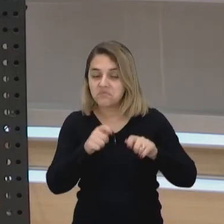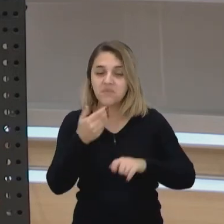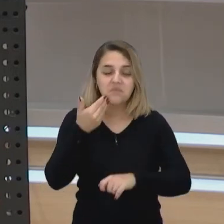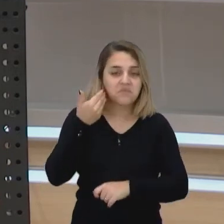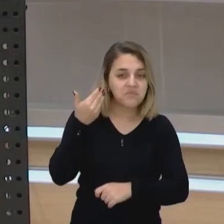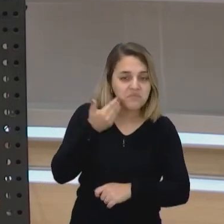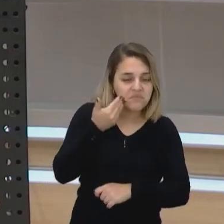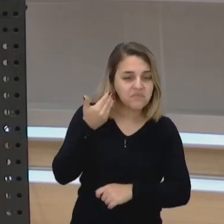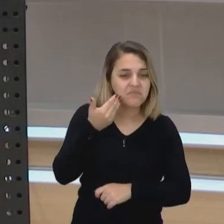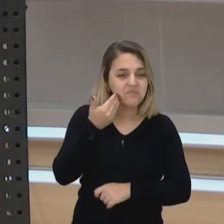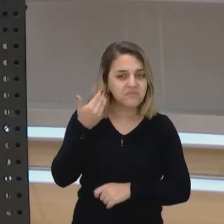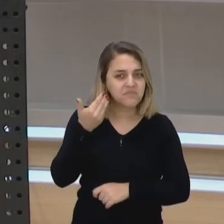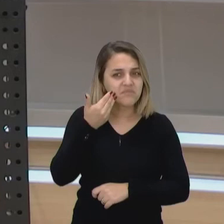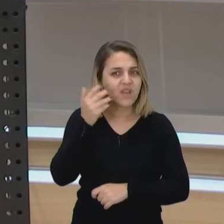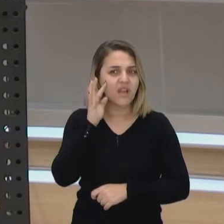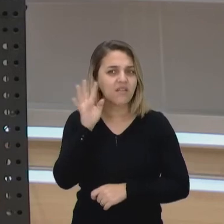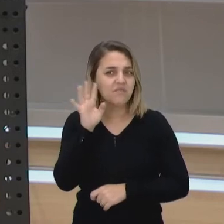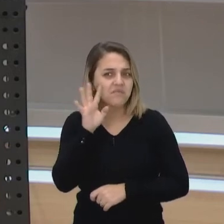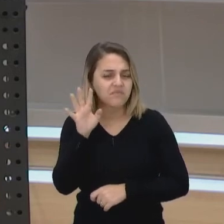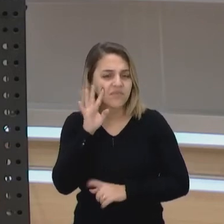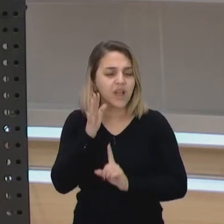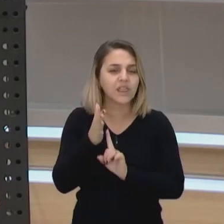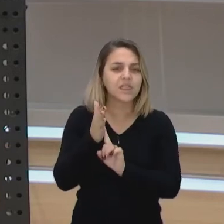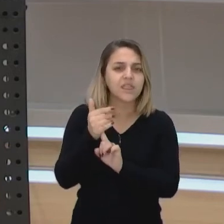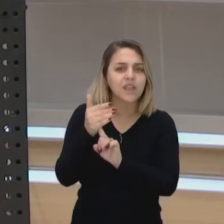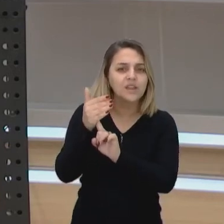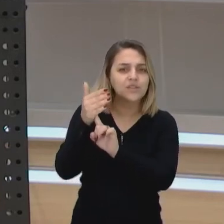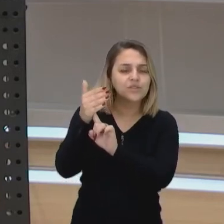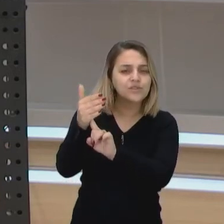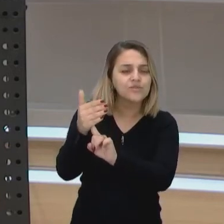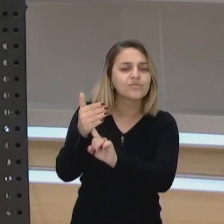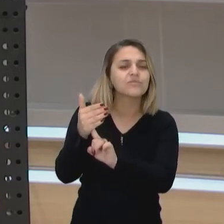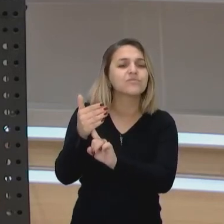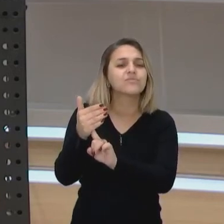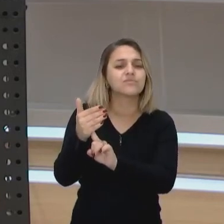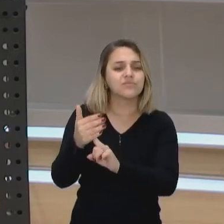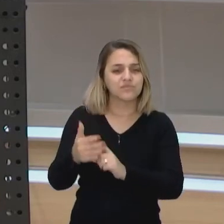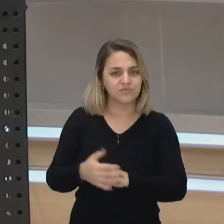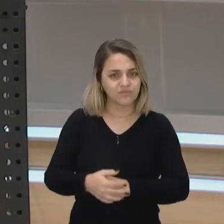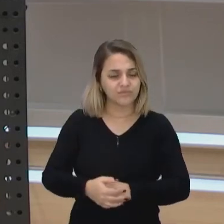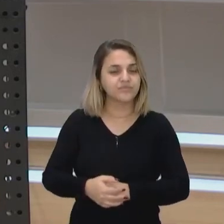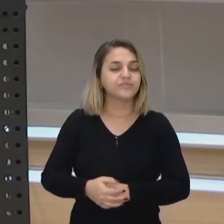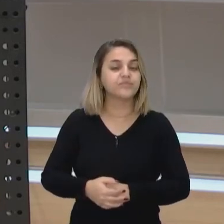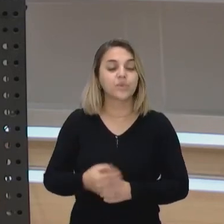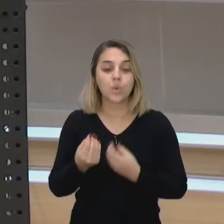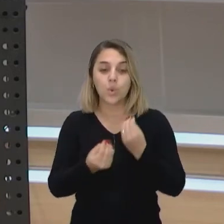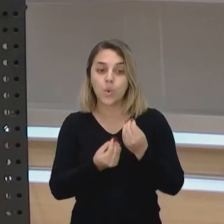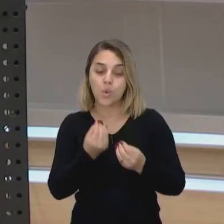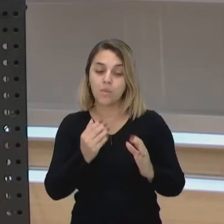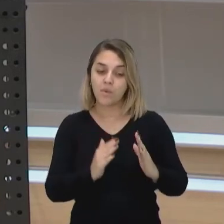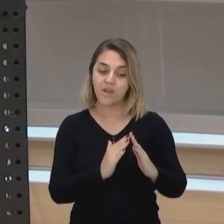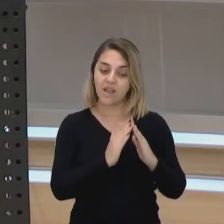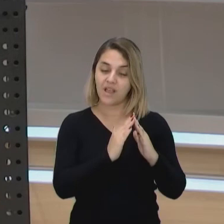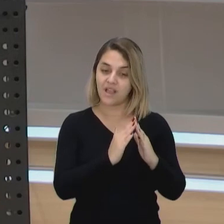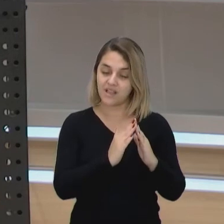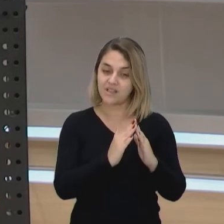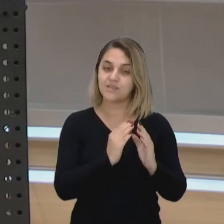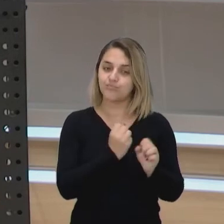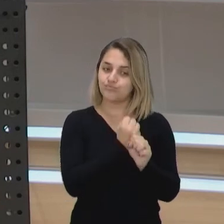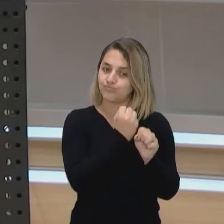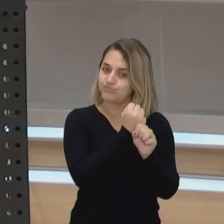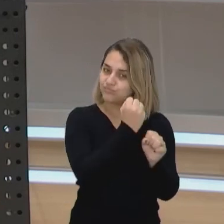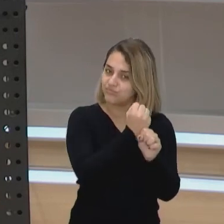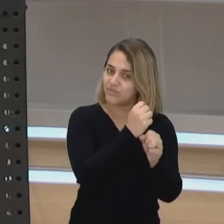pensando em tecnologias né já pensando num protótipo aí para a casa sustentável vocês podem estar aí